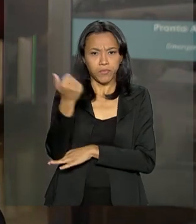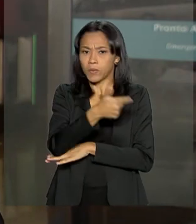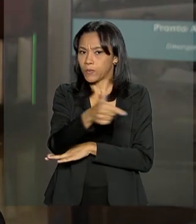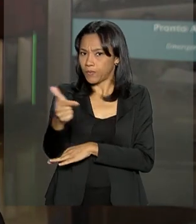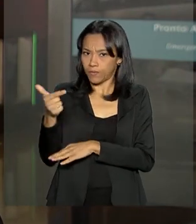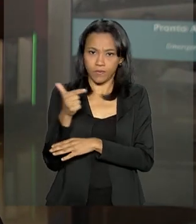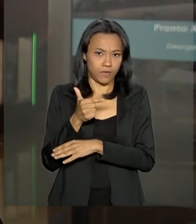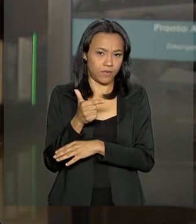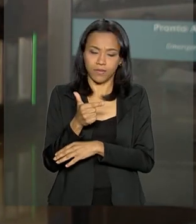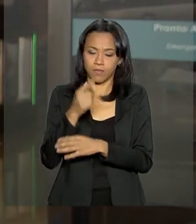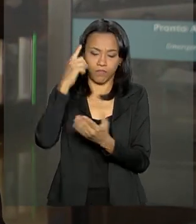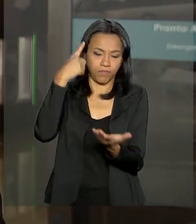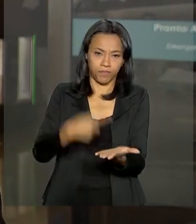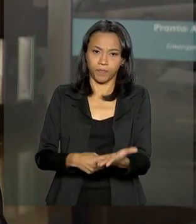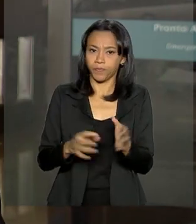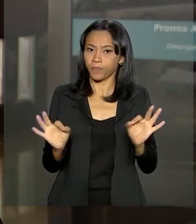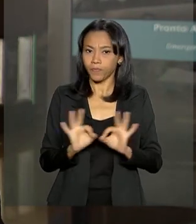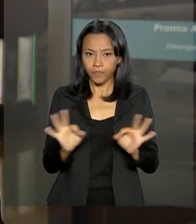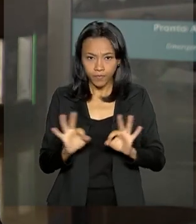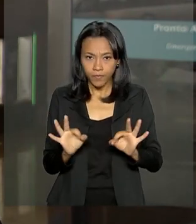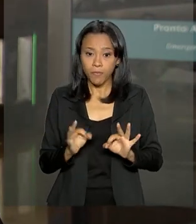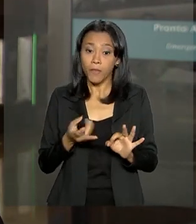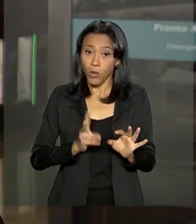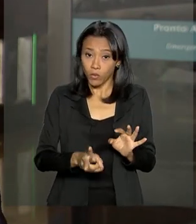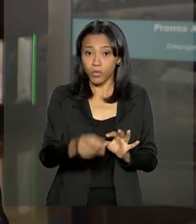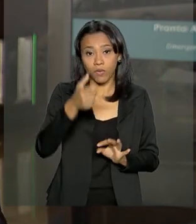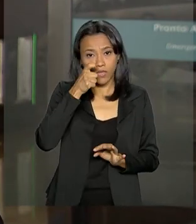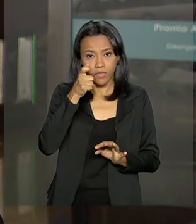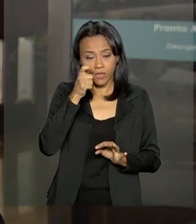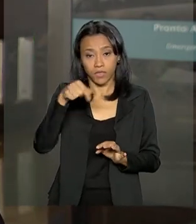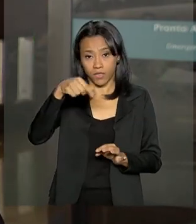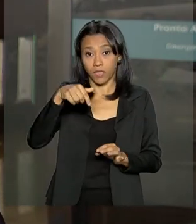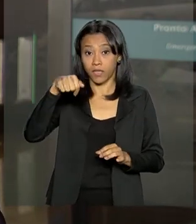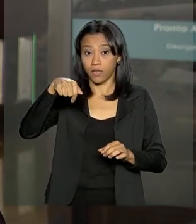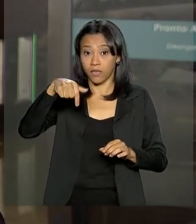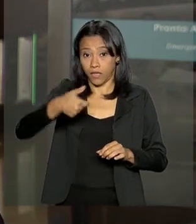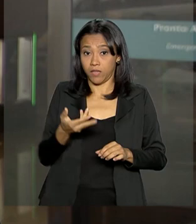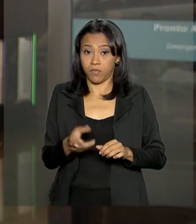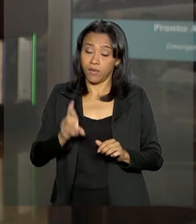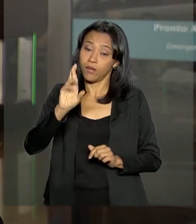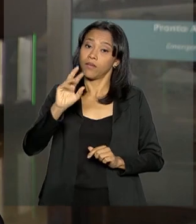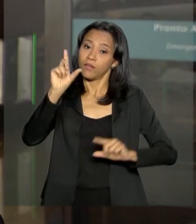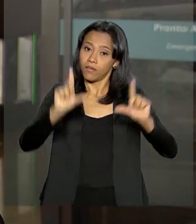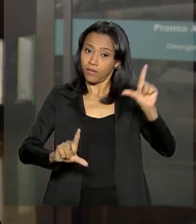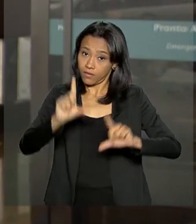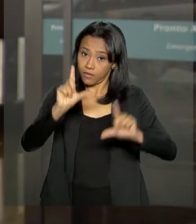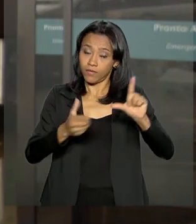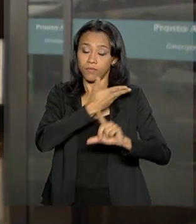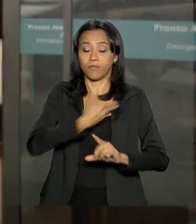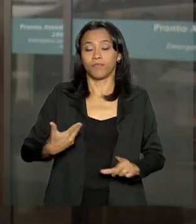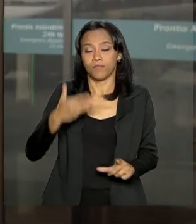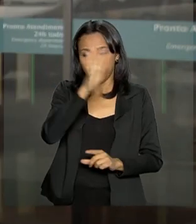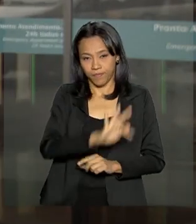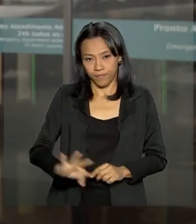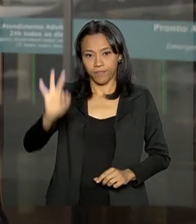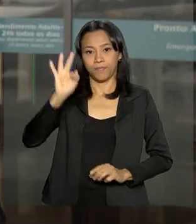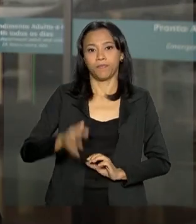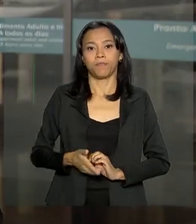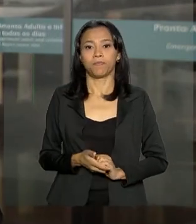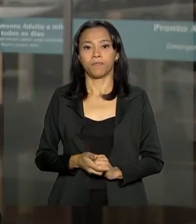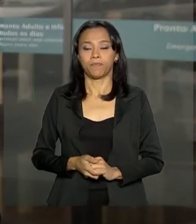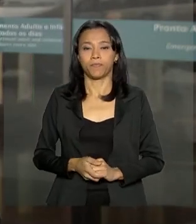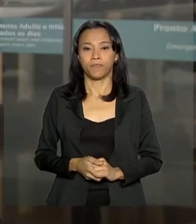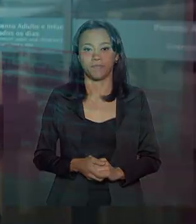compromisso oficial. Continue a acompanhar a programação da TV NBR, a TV do governo federal.